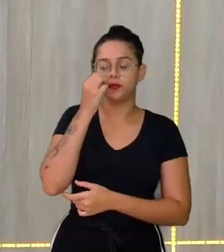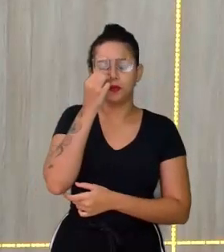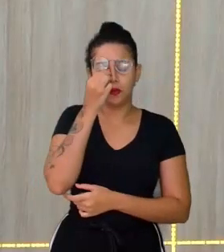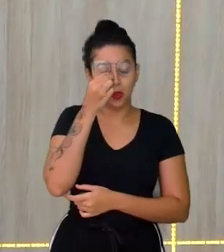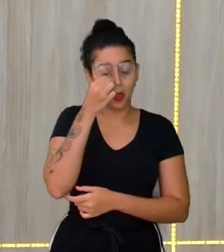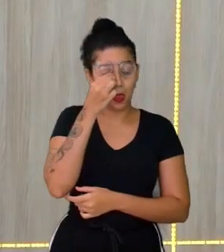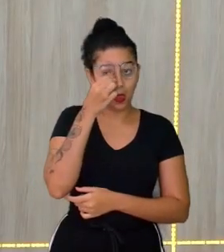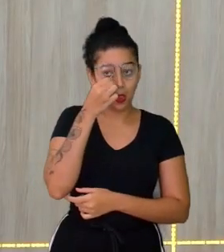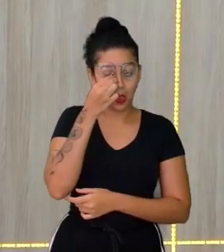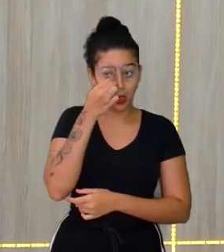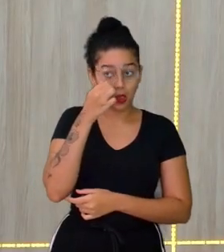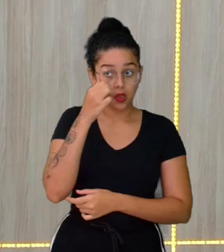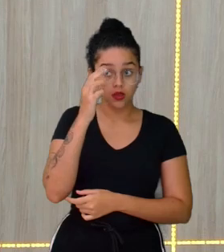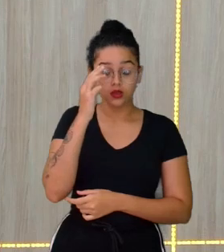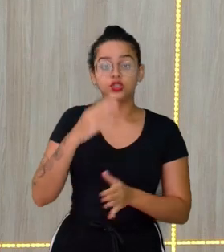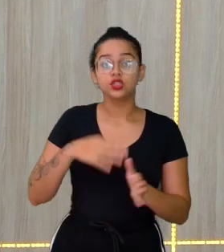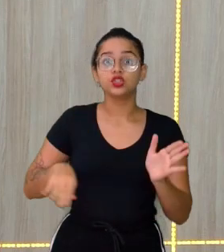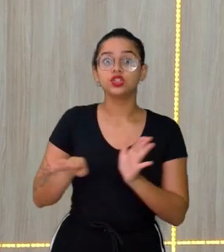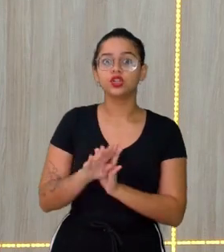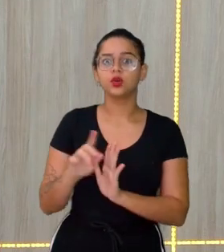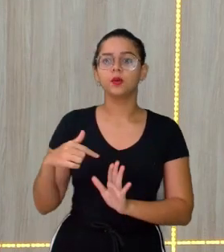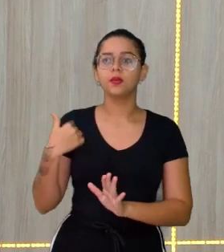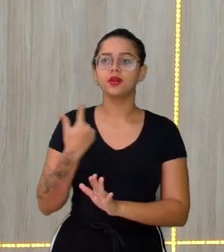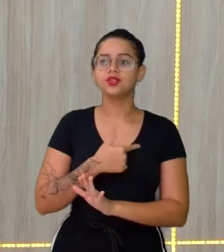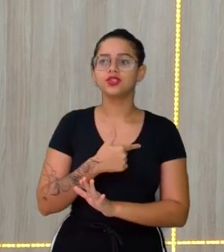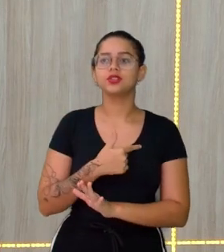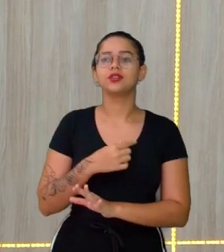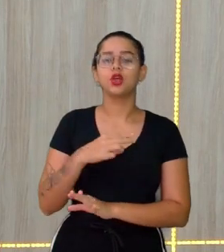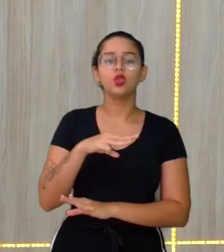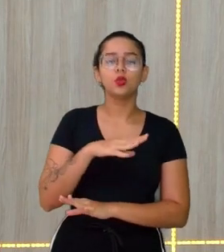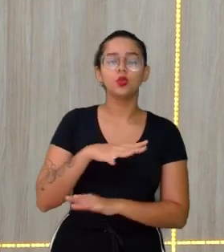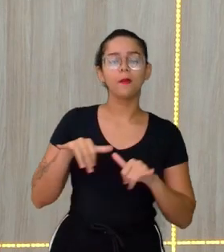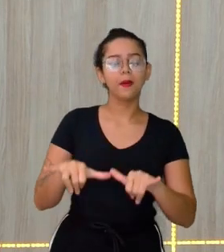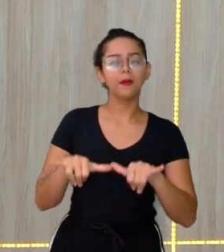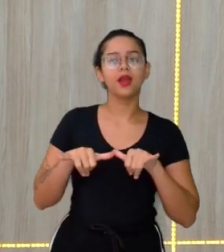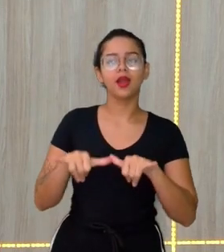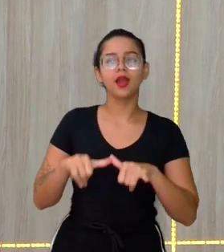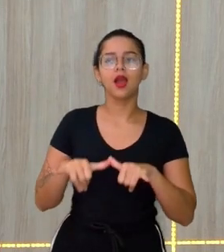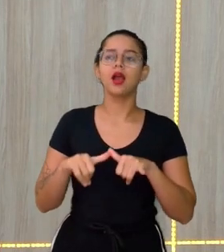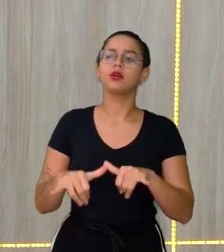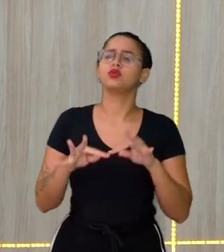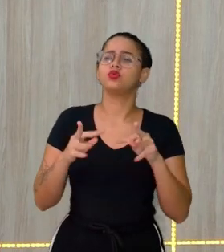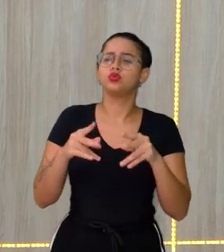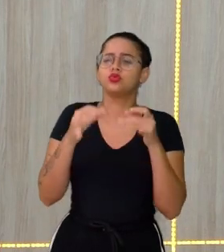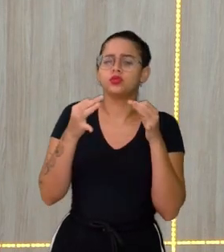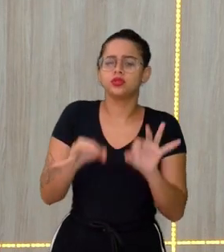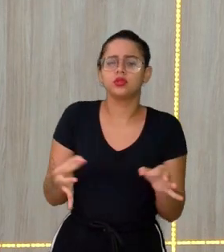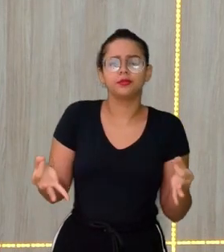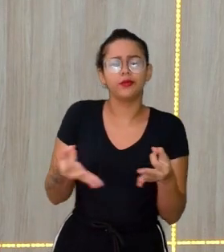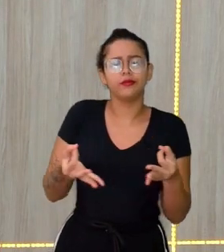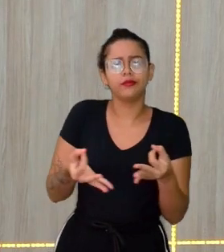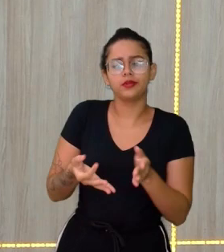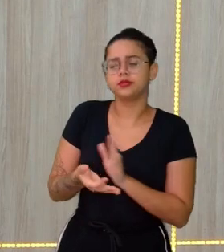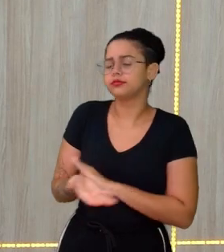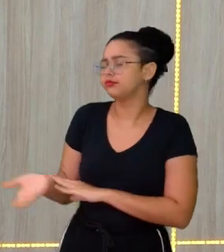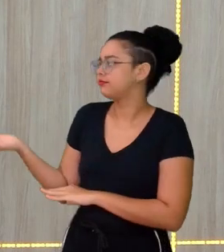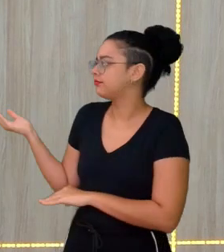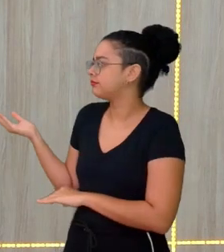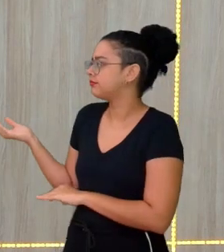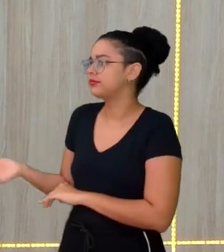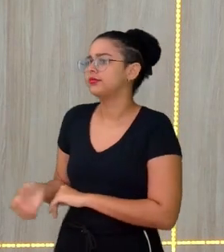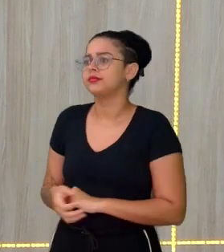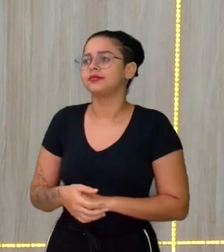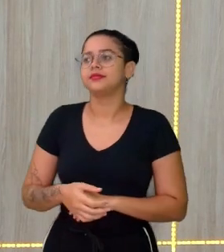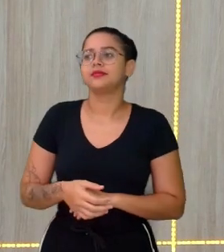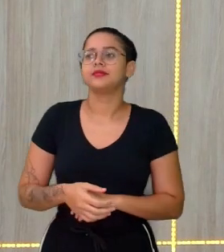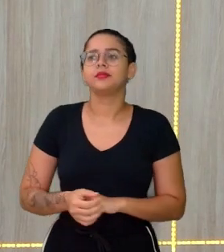Chegou Para a gente No supermercado Embaladinho Tudo certinho Perfeitinho Pode ser ser